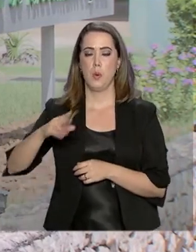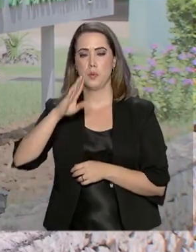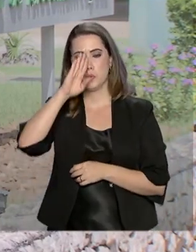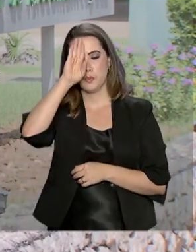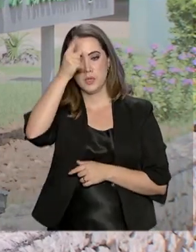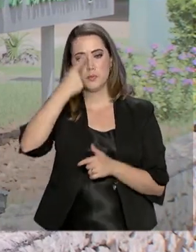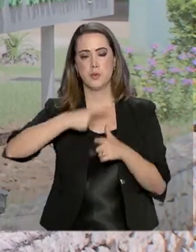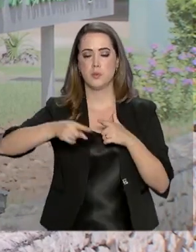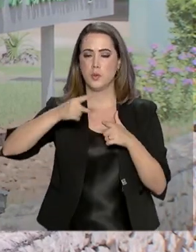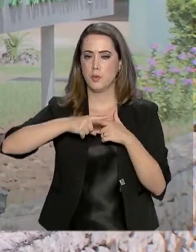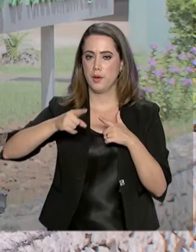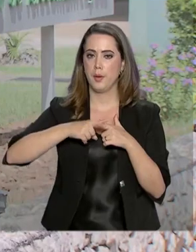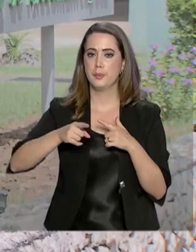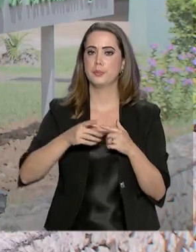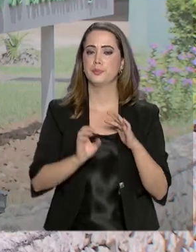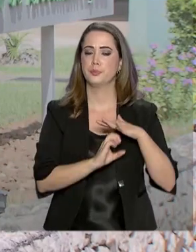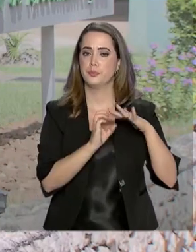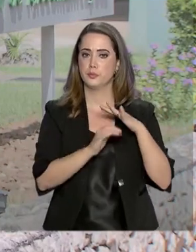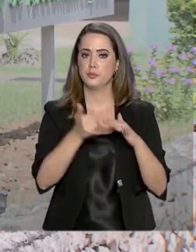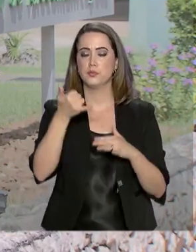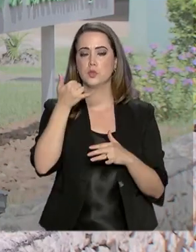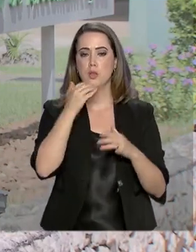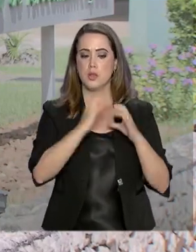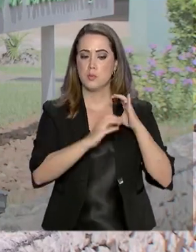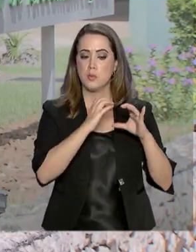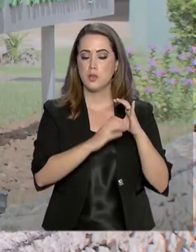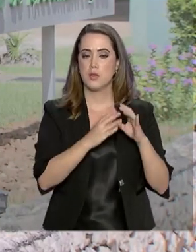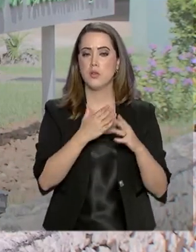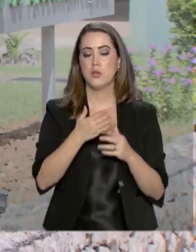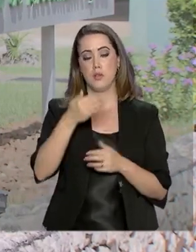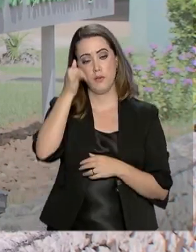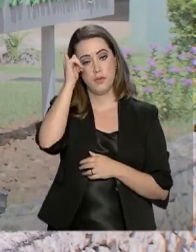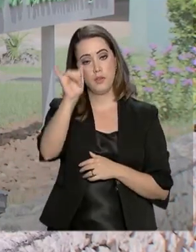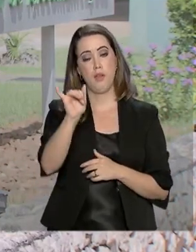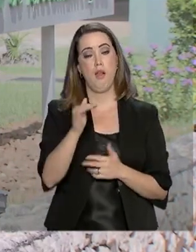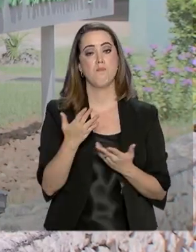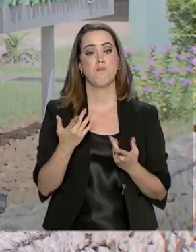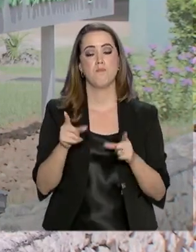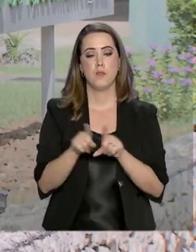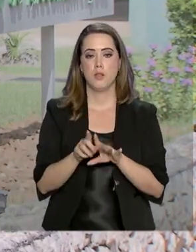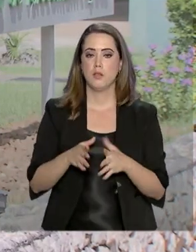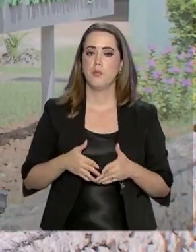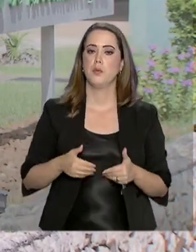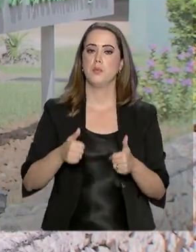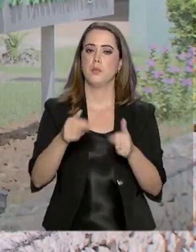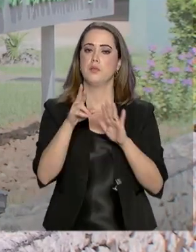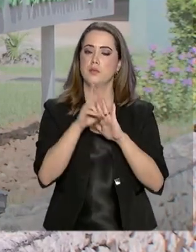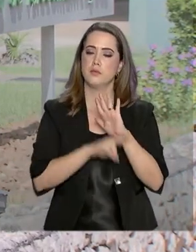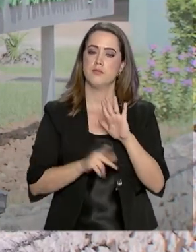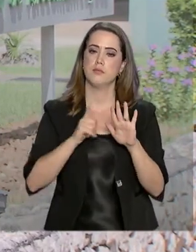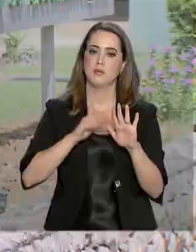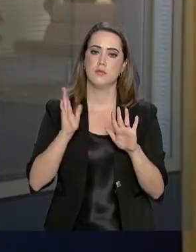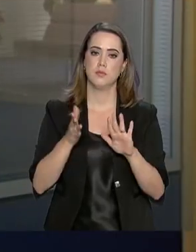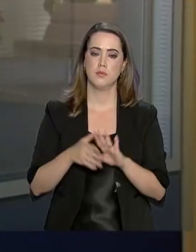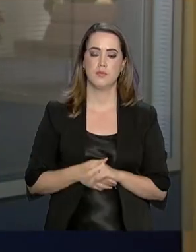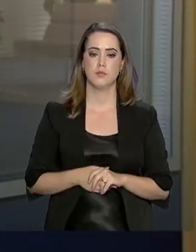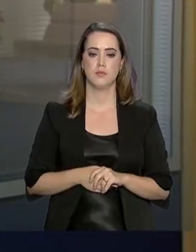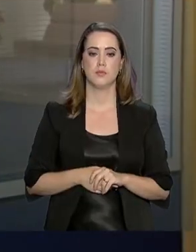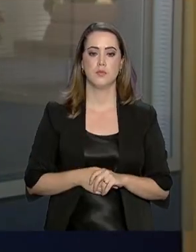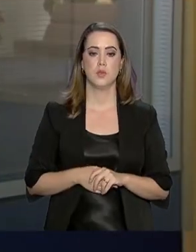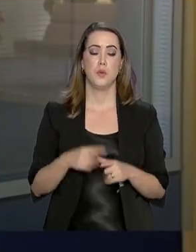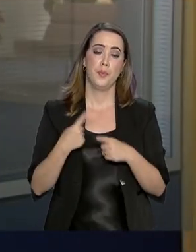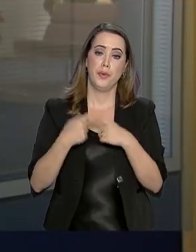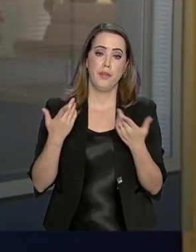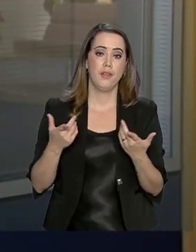principais problemas das operadoras e atuar de forma preventiva, além de melhorar as regras existentes. Essa é a